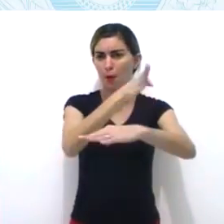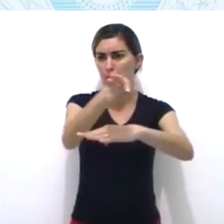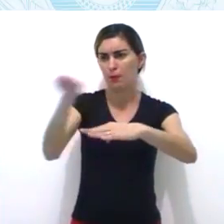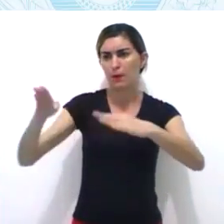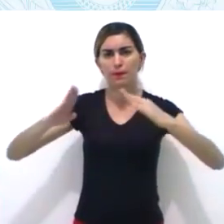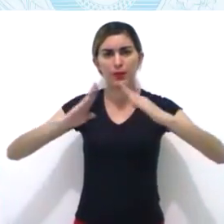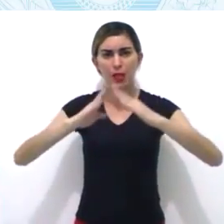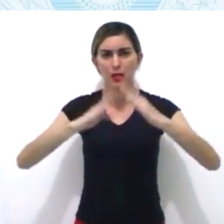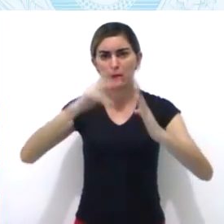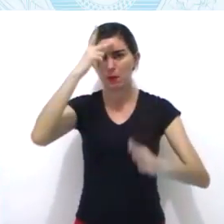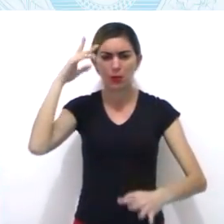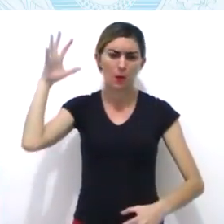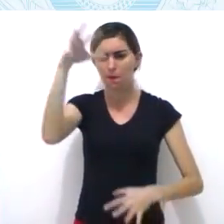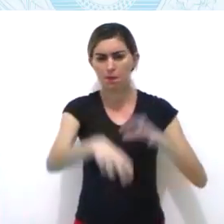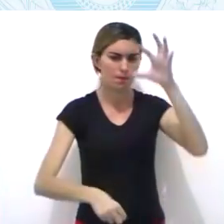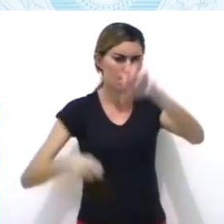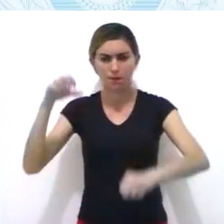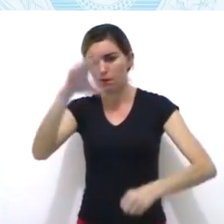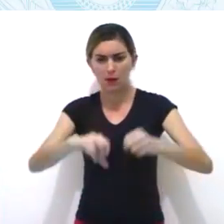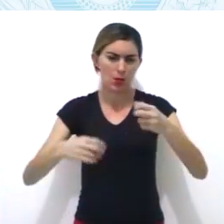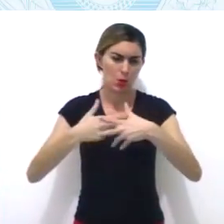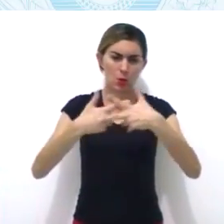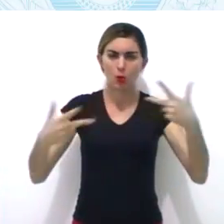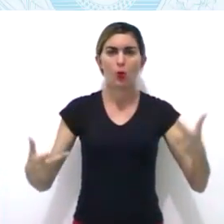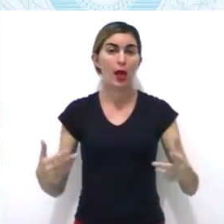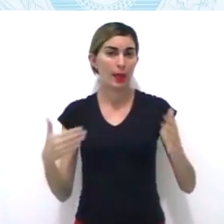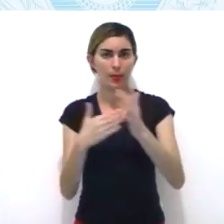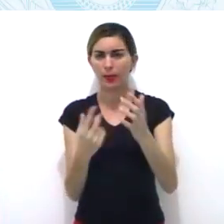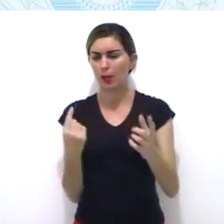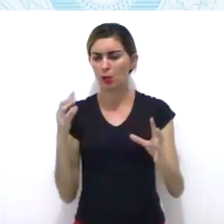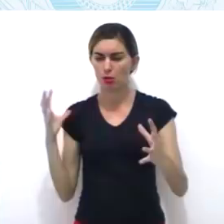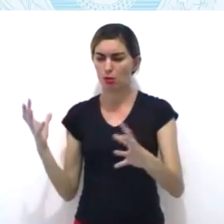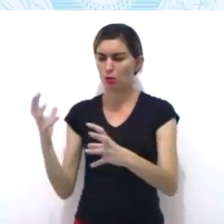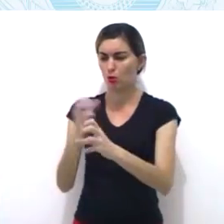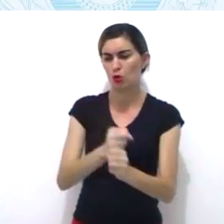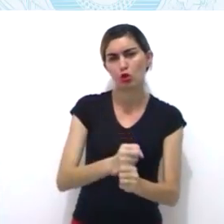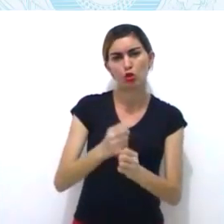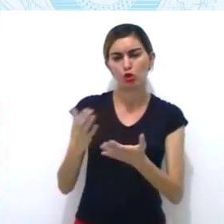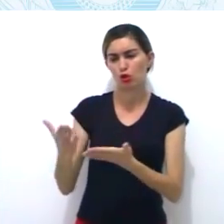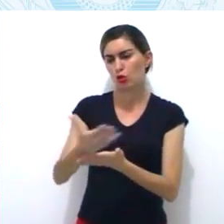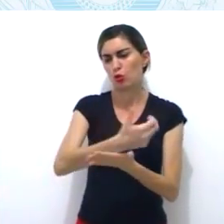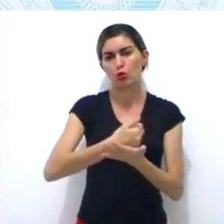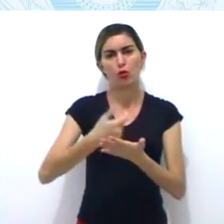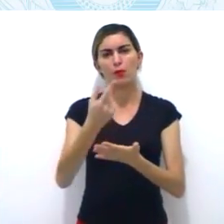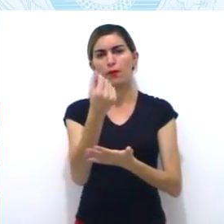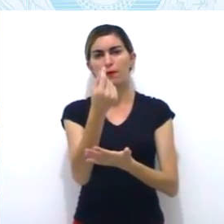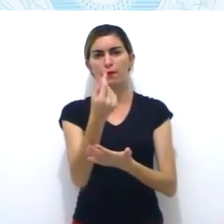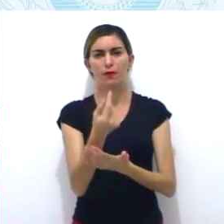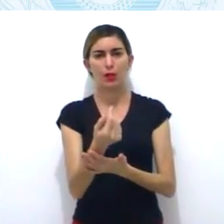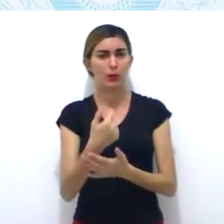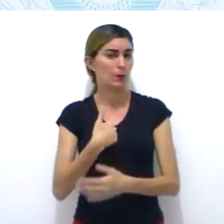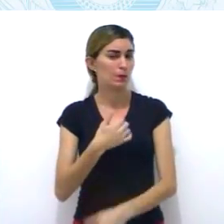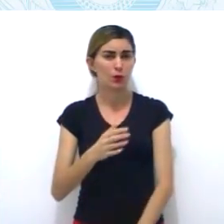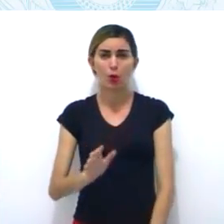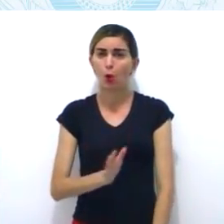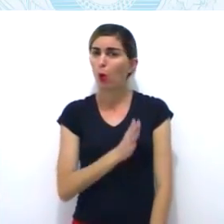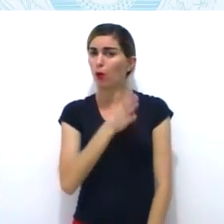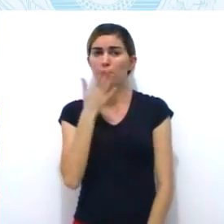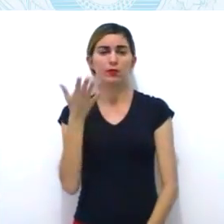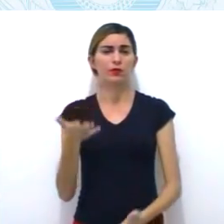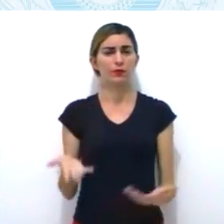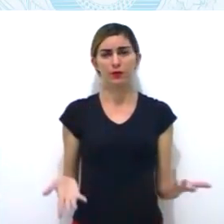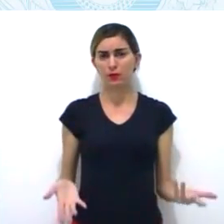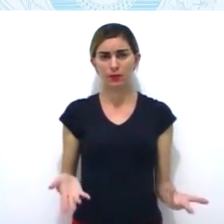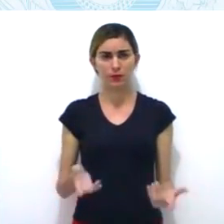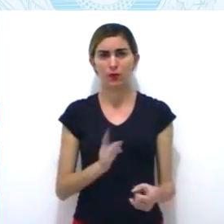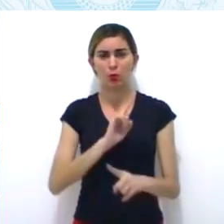absurdo. Proibição da instalação de manufaturas no Brasil, então, outro absurdo. Então, isso aí gerou uma